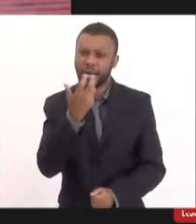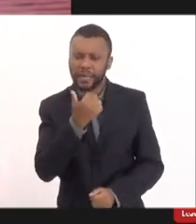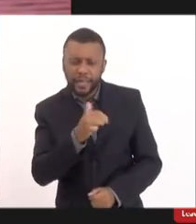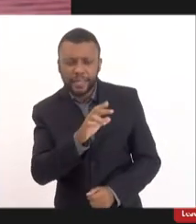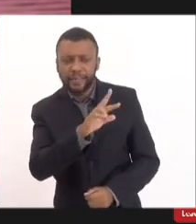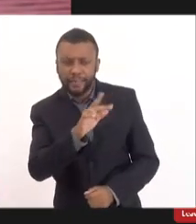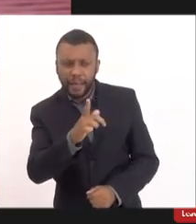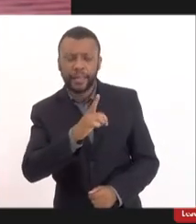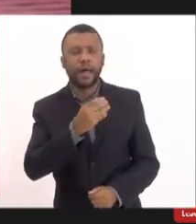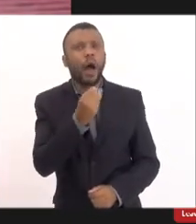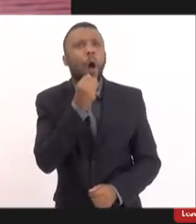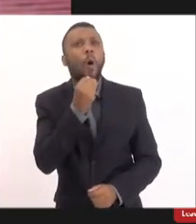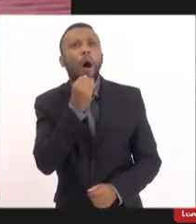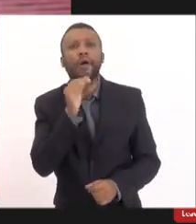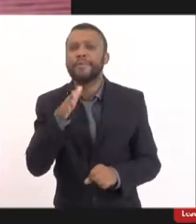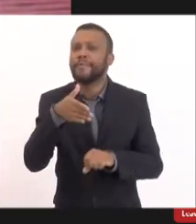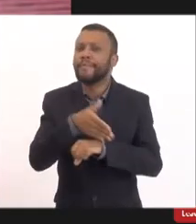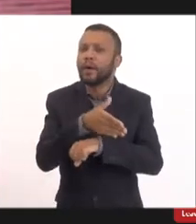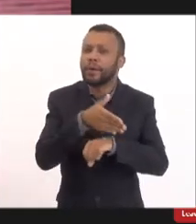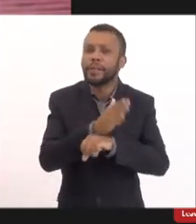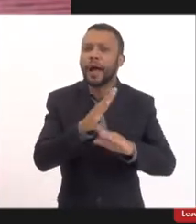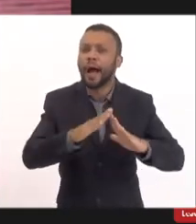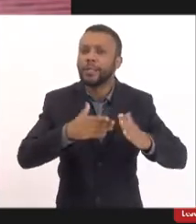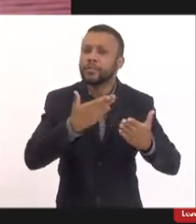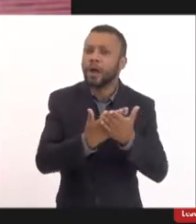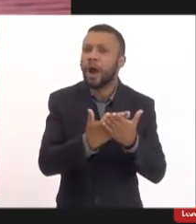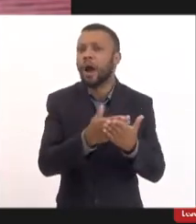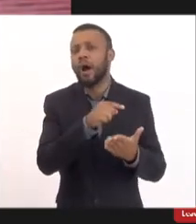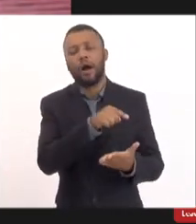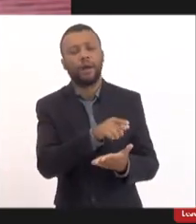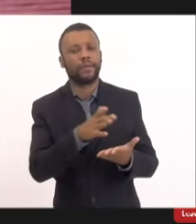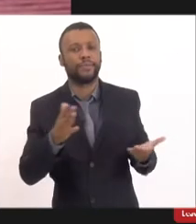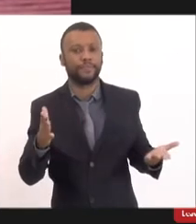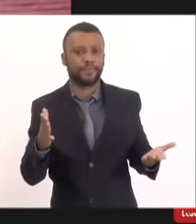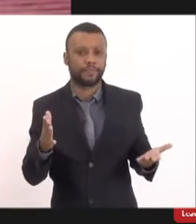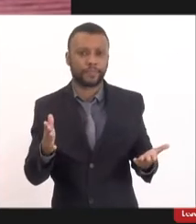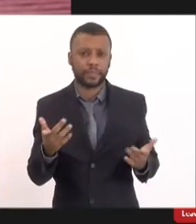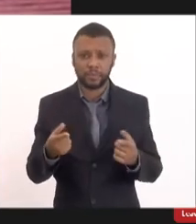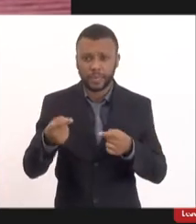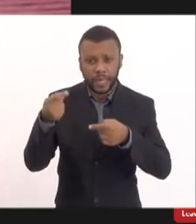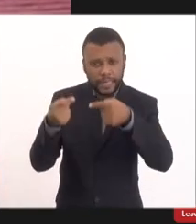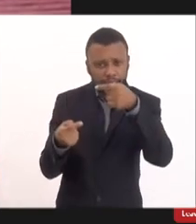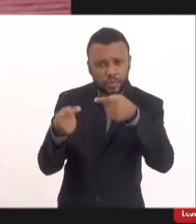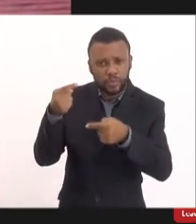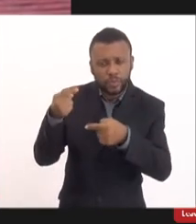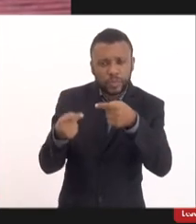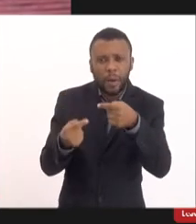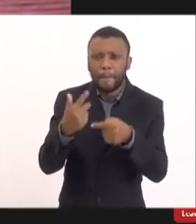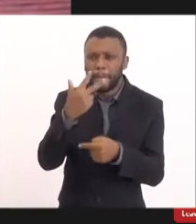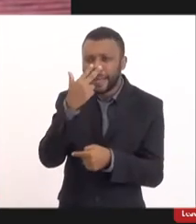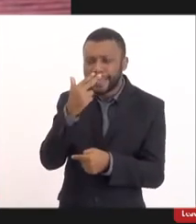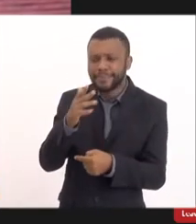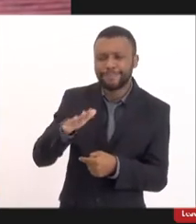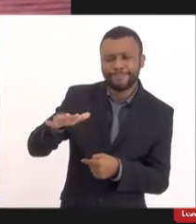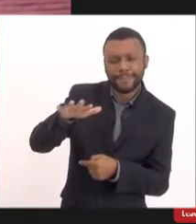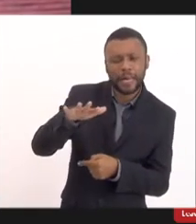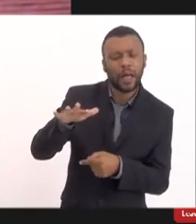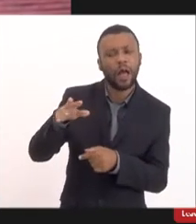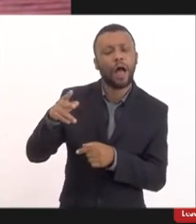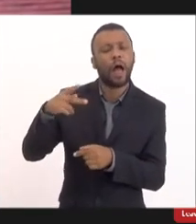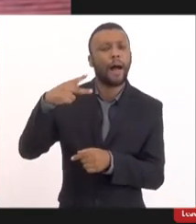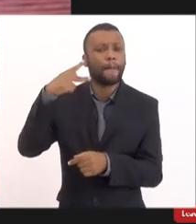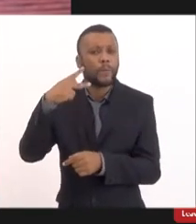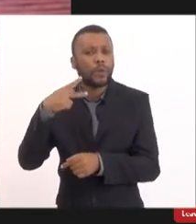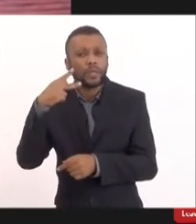possibilidade de frequentar as aulas presenciais então essa discussão me parece muito mais uma discussão política do uma